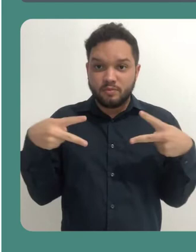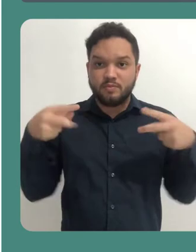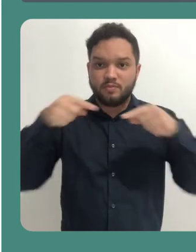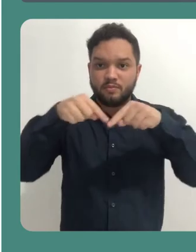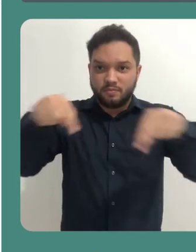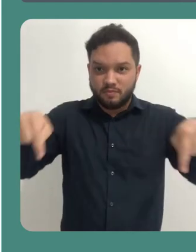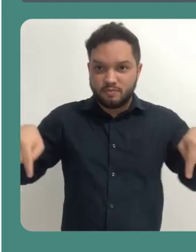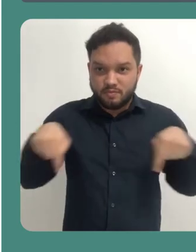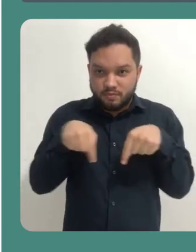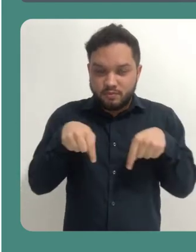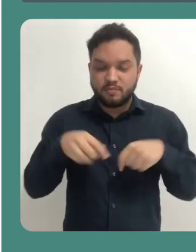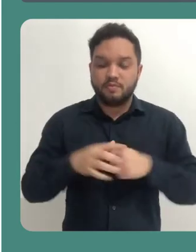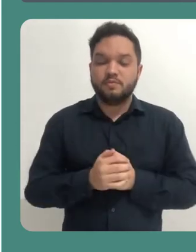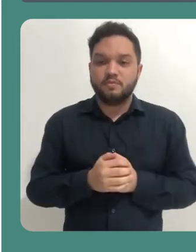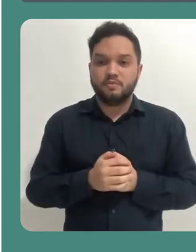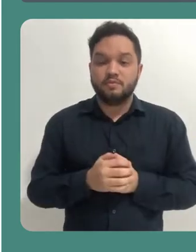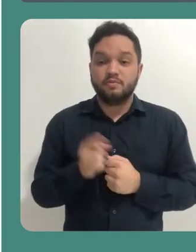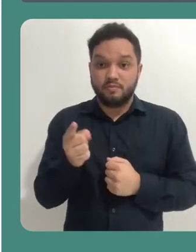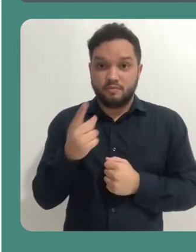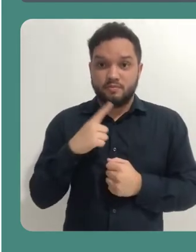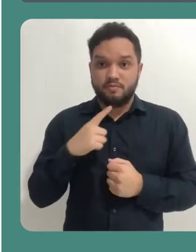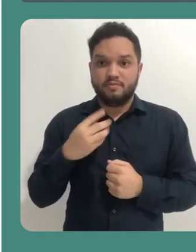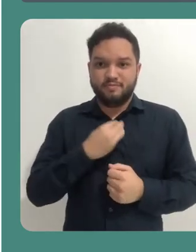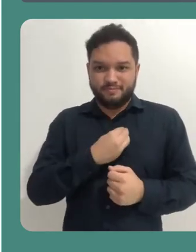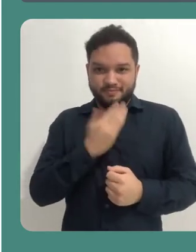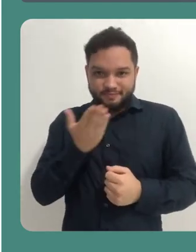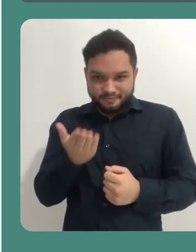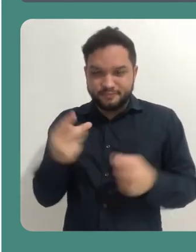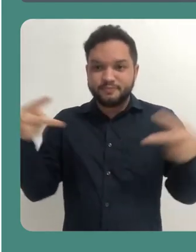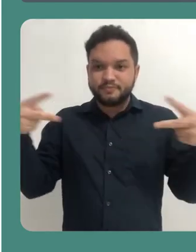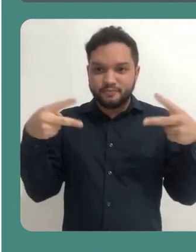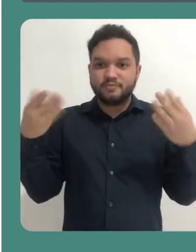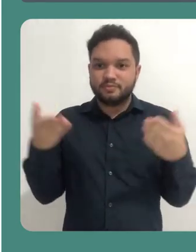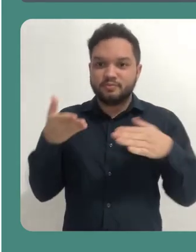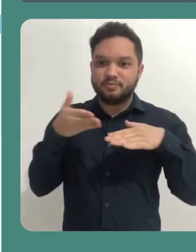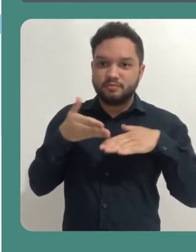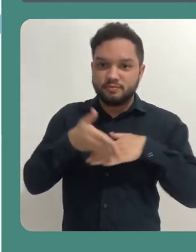sala. Aqui está então o endereço da sala que a gente vai entrar.